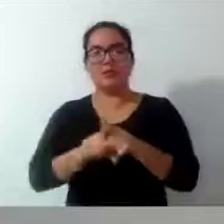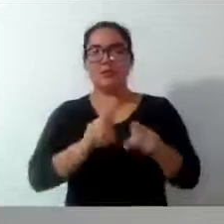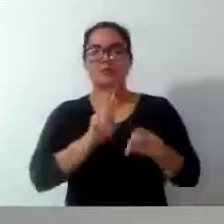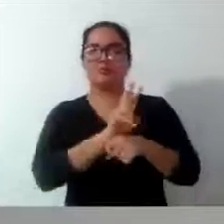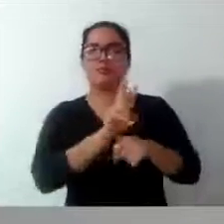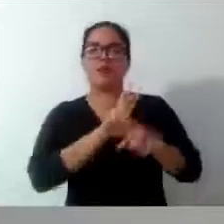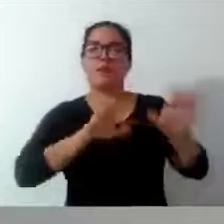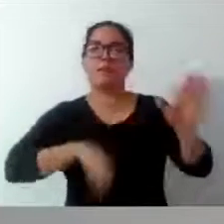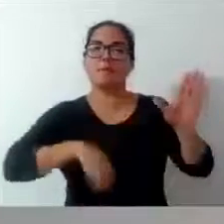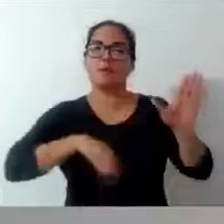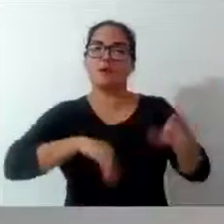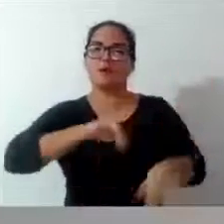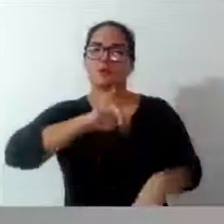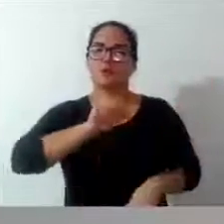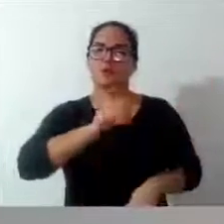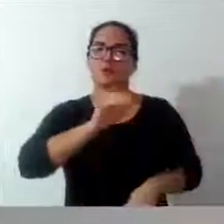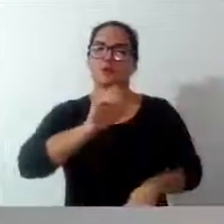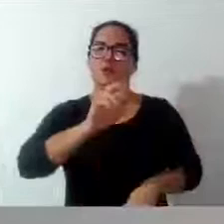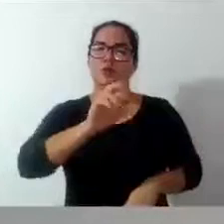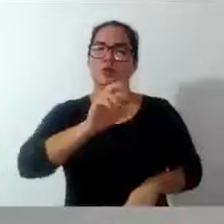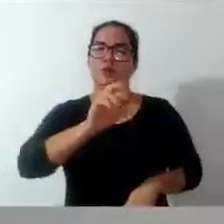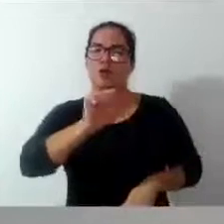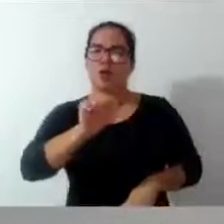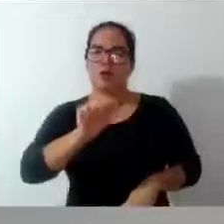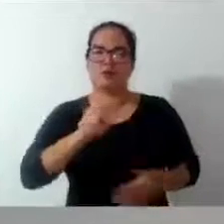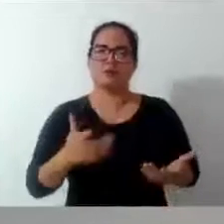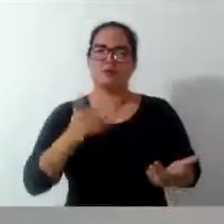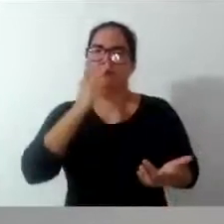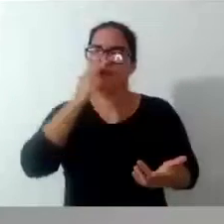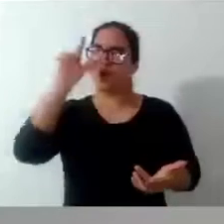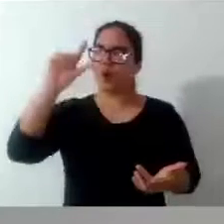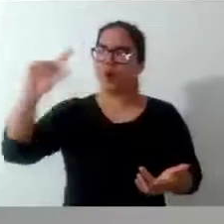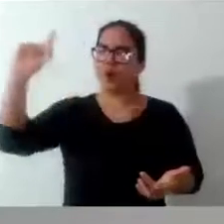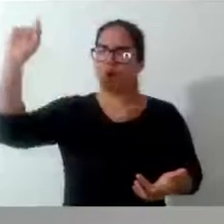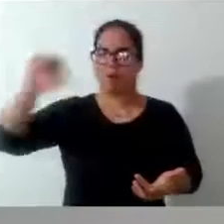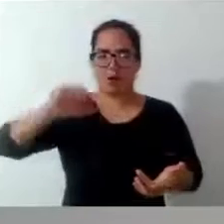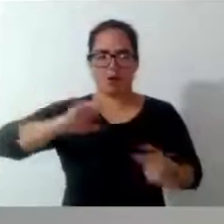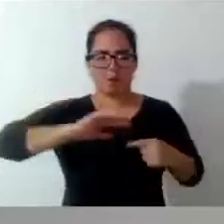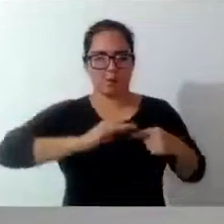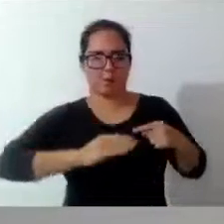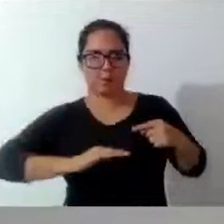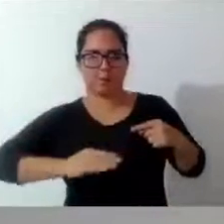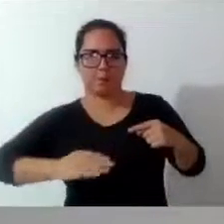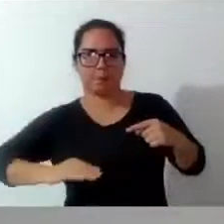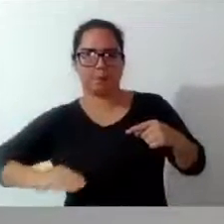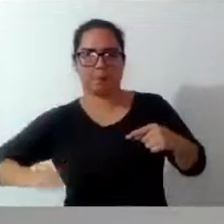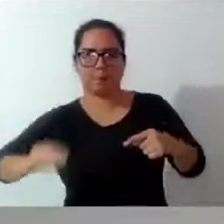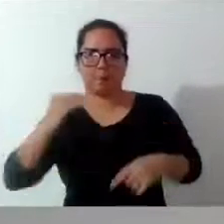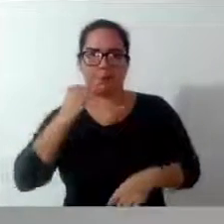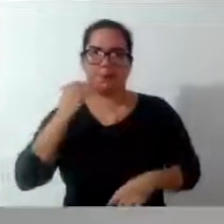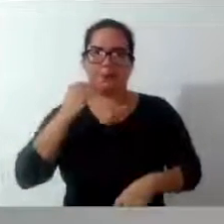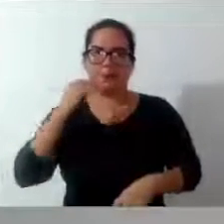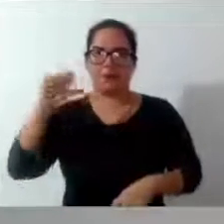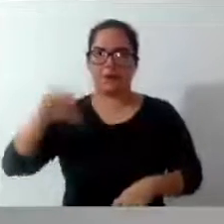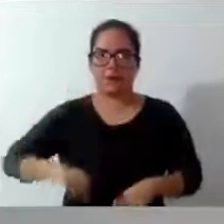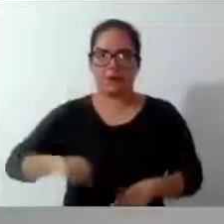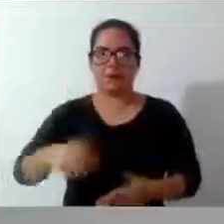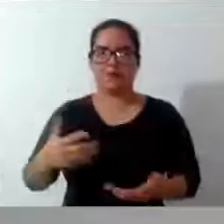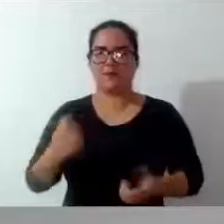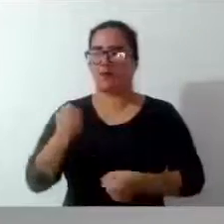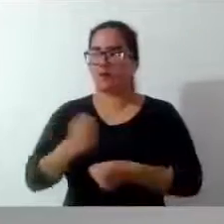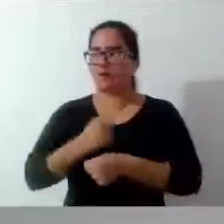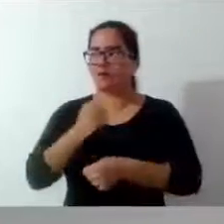João Rosa, que está parecendo a lua. Você sai de um buraco e cai no outro. A reforma do nosso